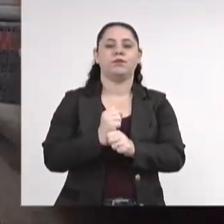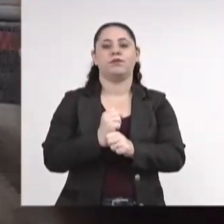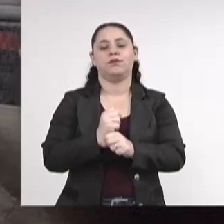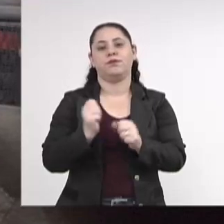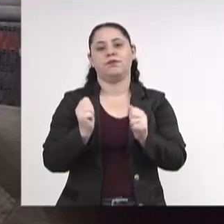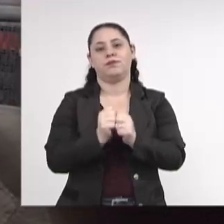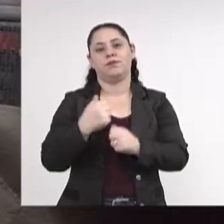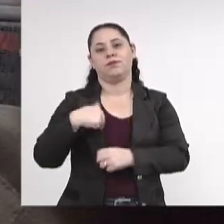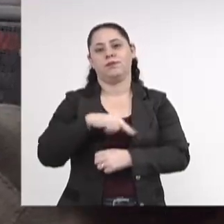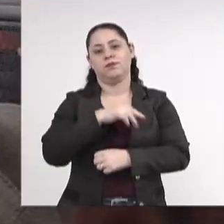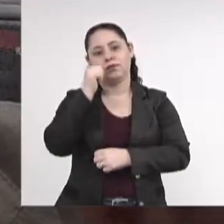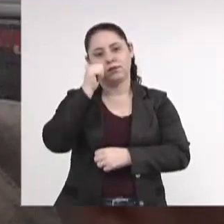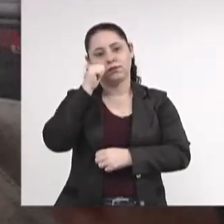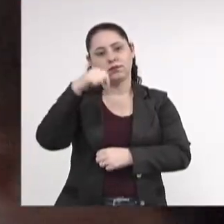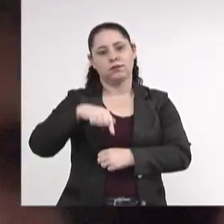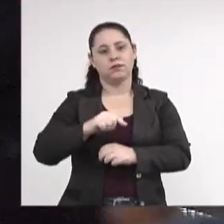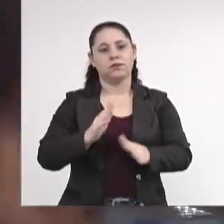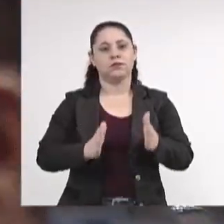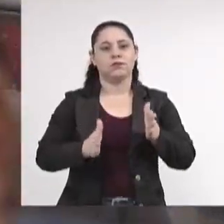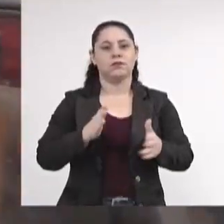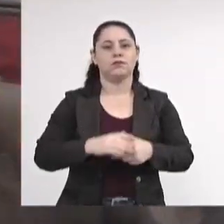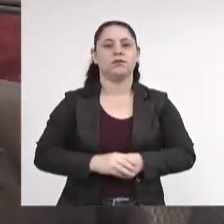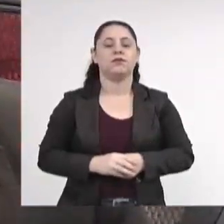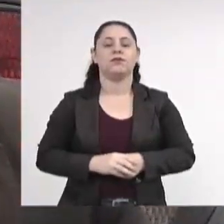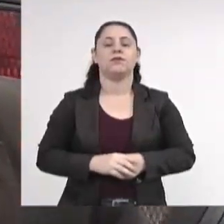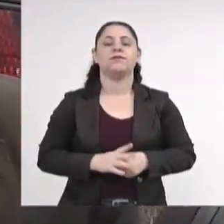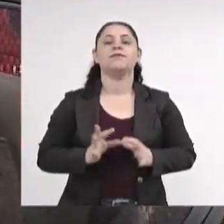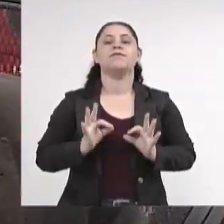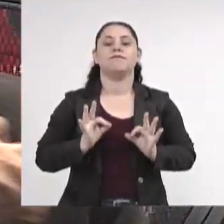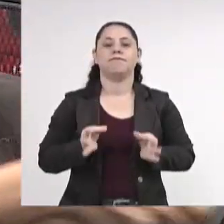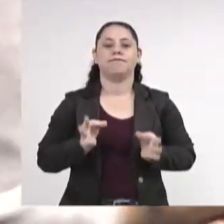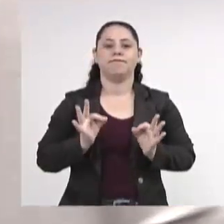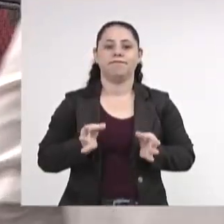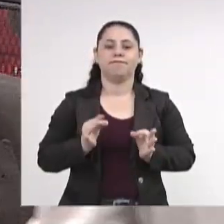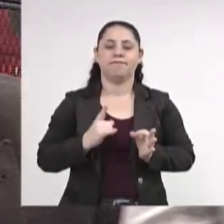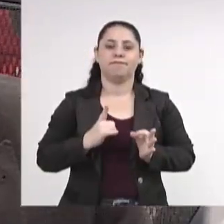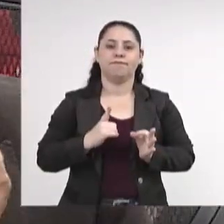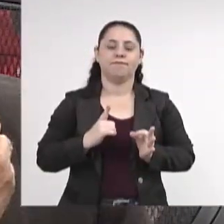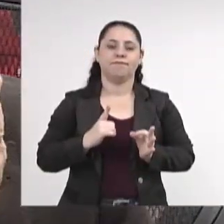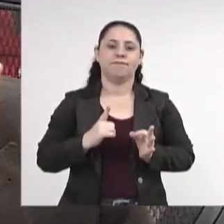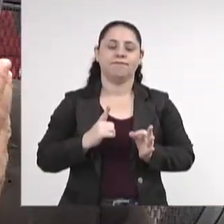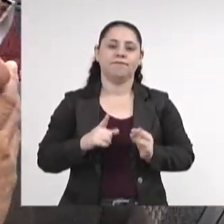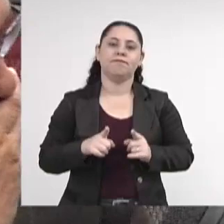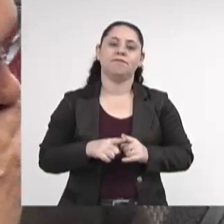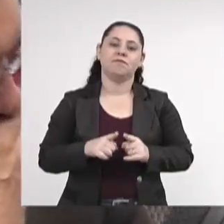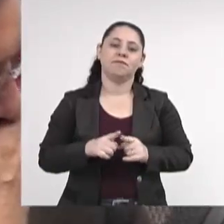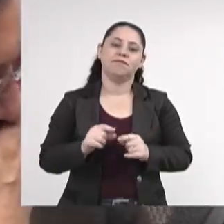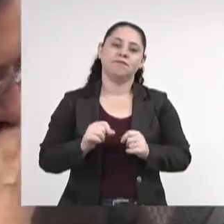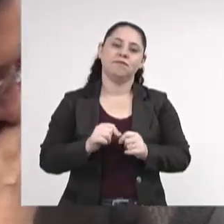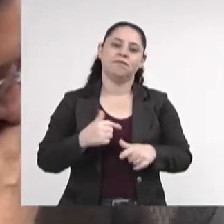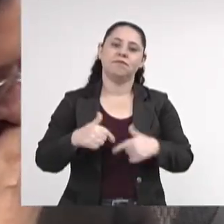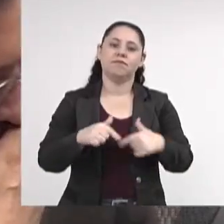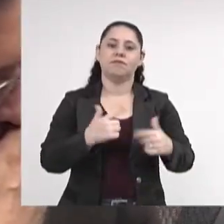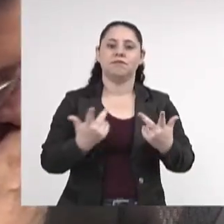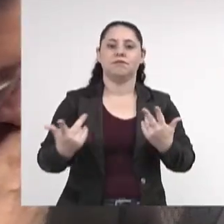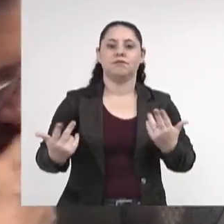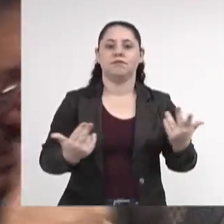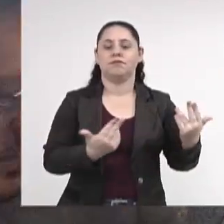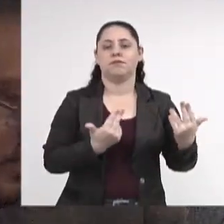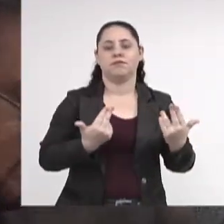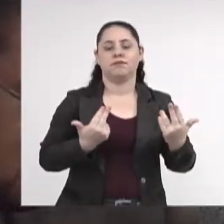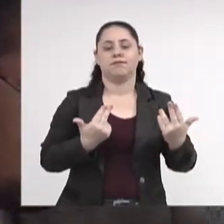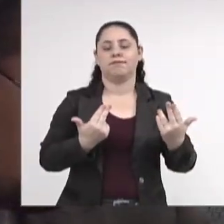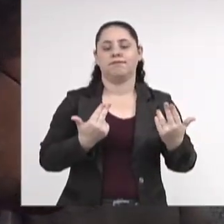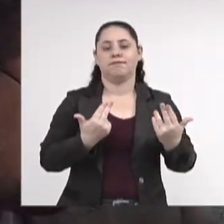com nós mulheres aqui e com certeza também estará fazendo um trabalho, assim como fez